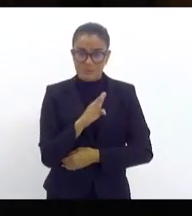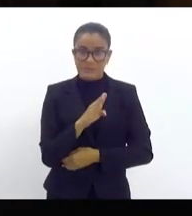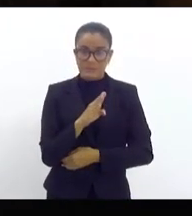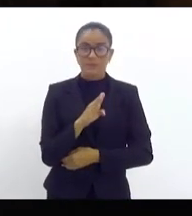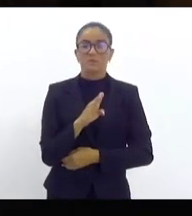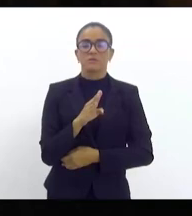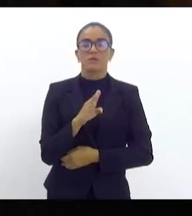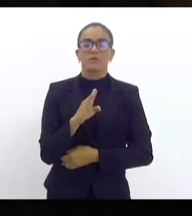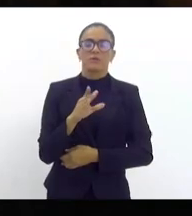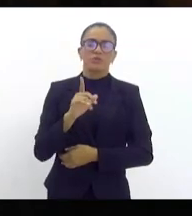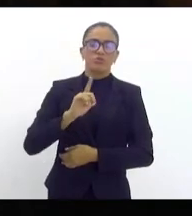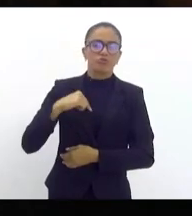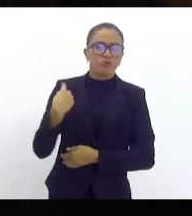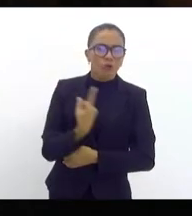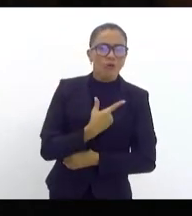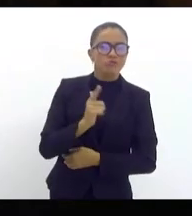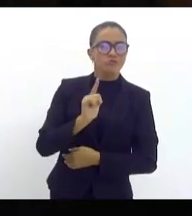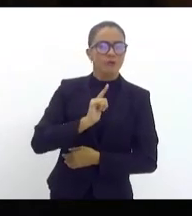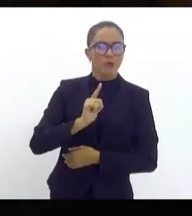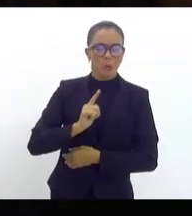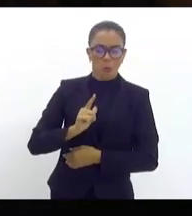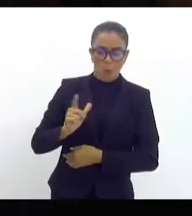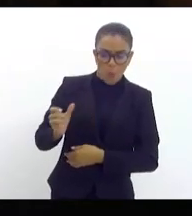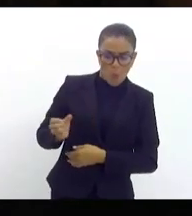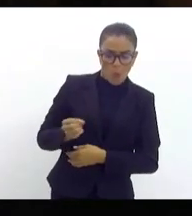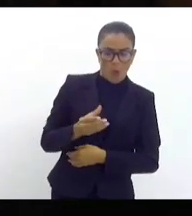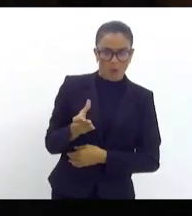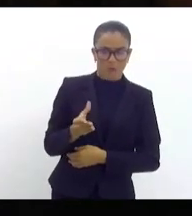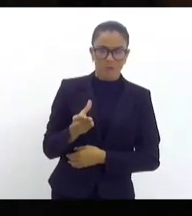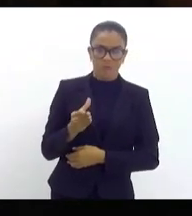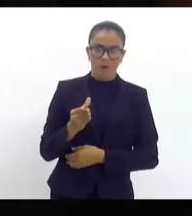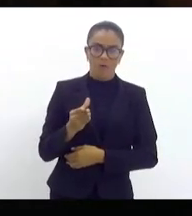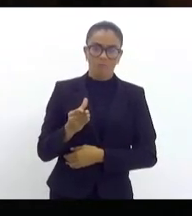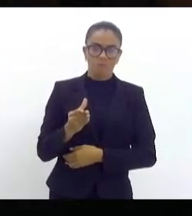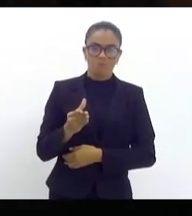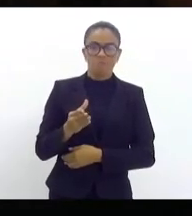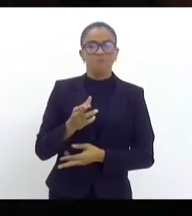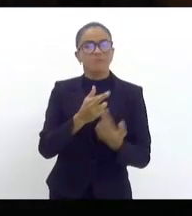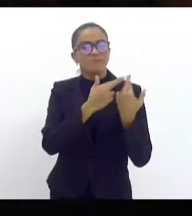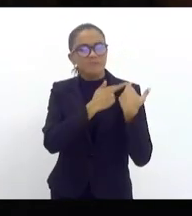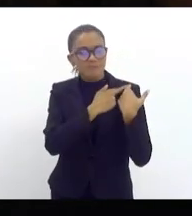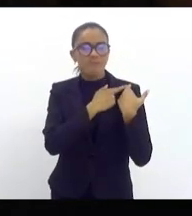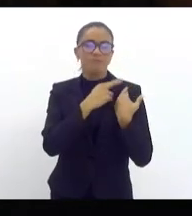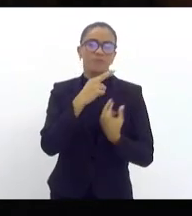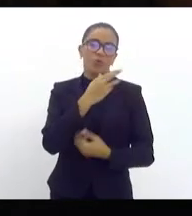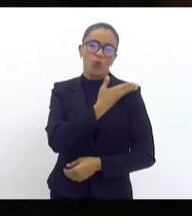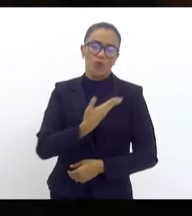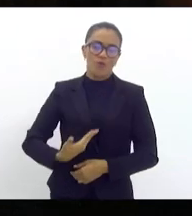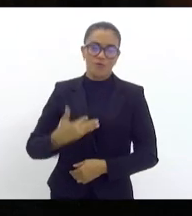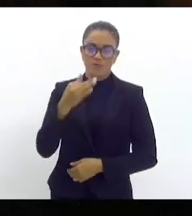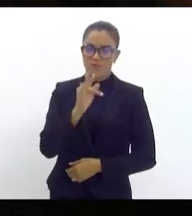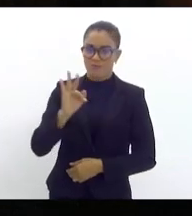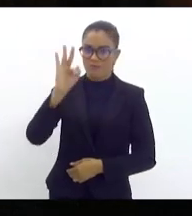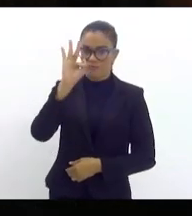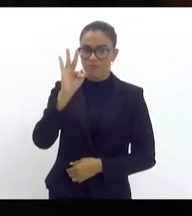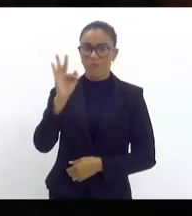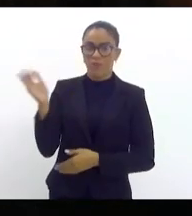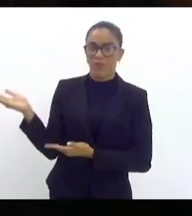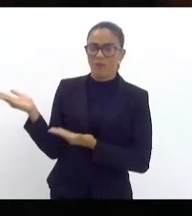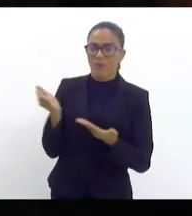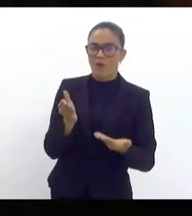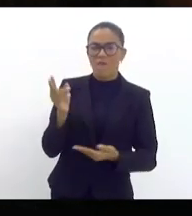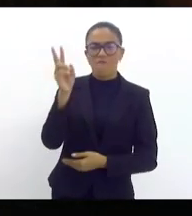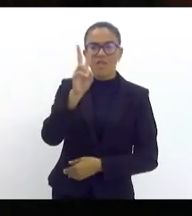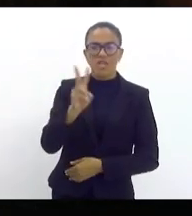tivemos o atual chefe do governo federal recebendo o venezuelano